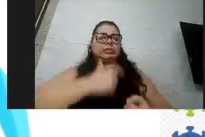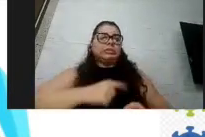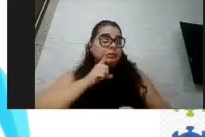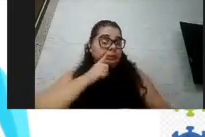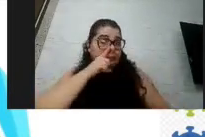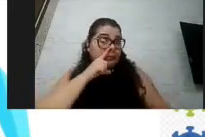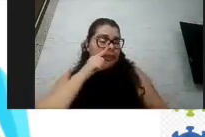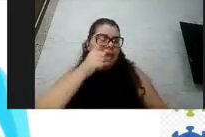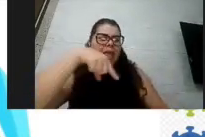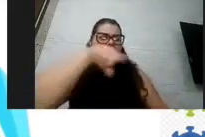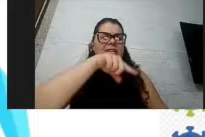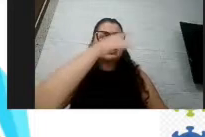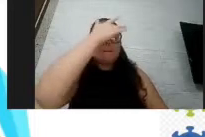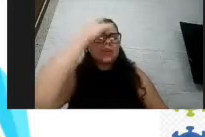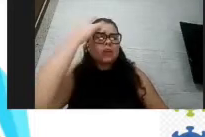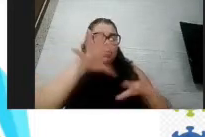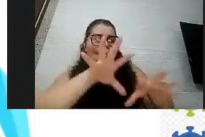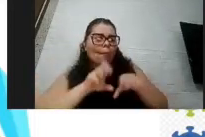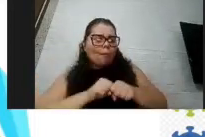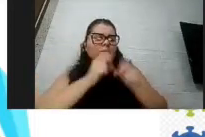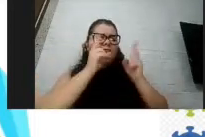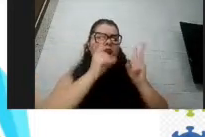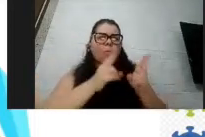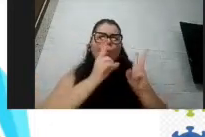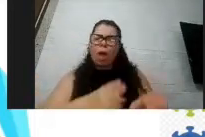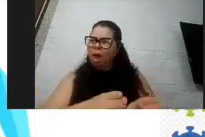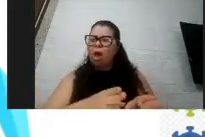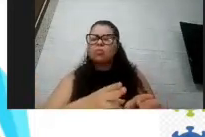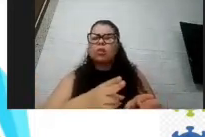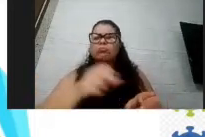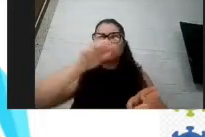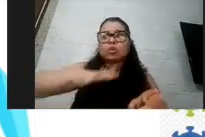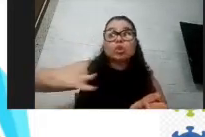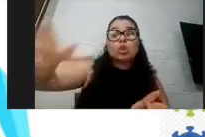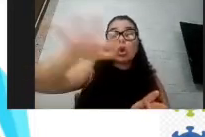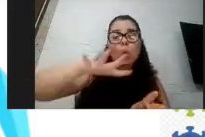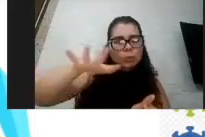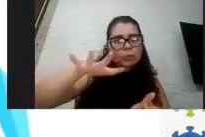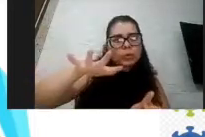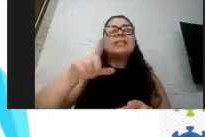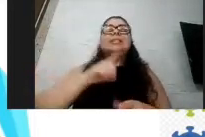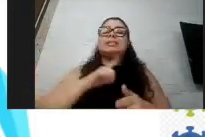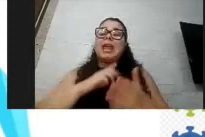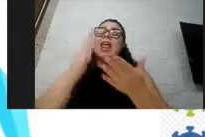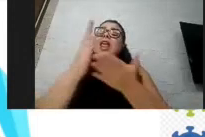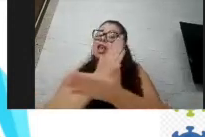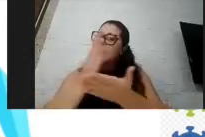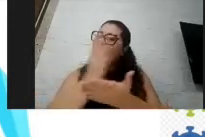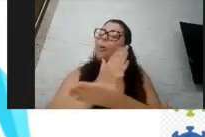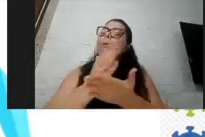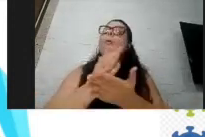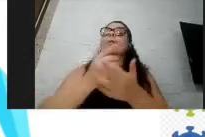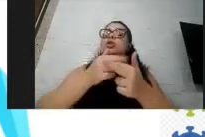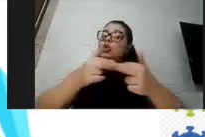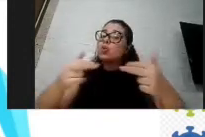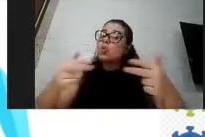COVID-19 da mesma maneira, a gravidade é igual à população geral, então existem algumas coisas já na literatura que